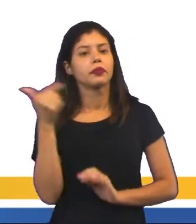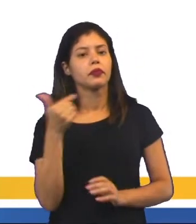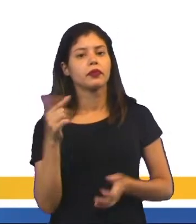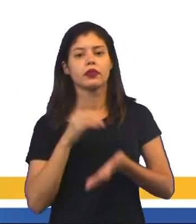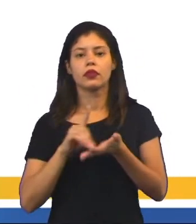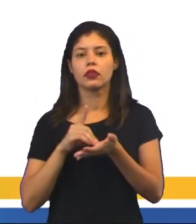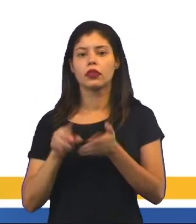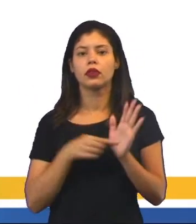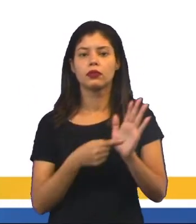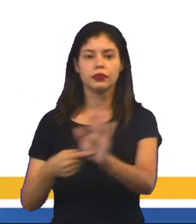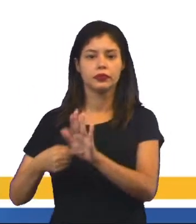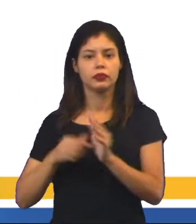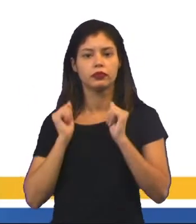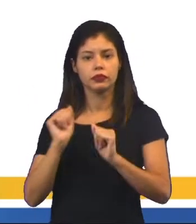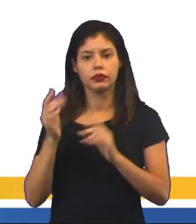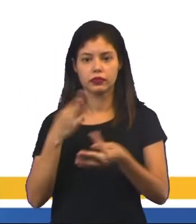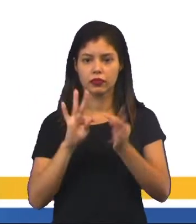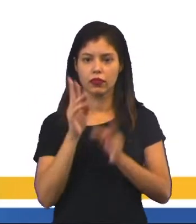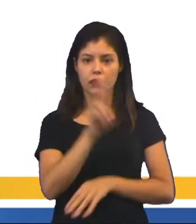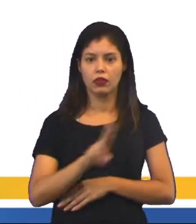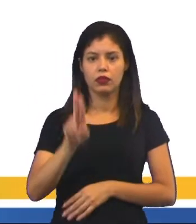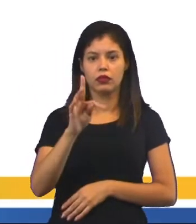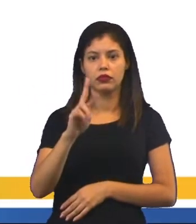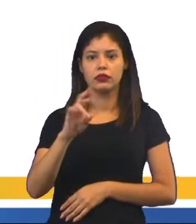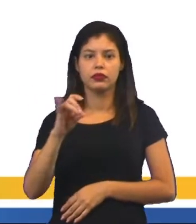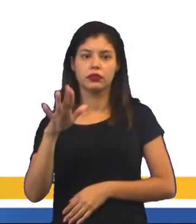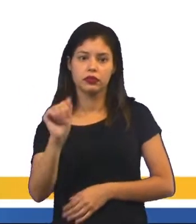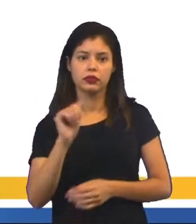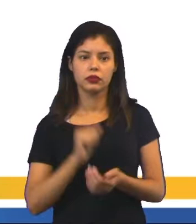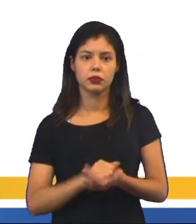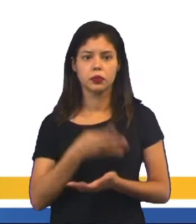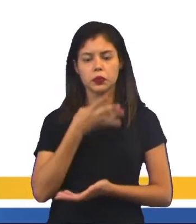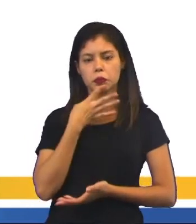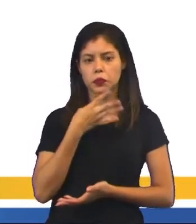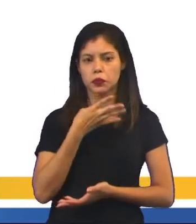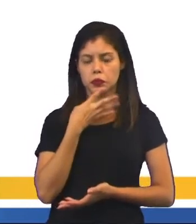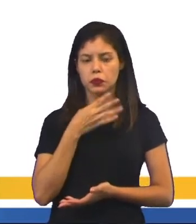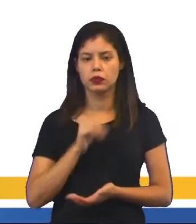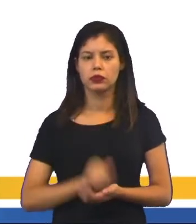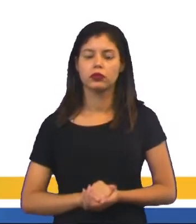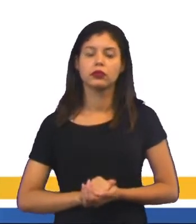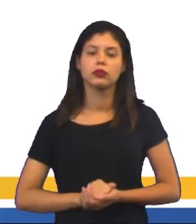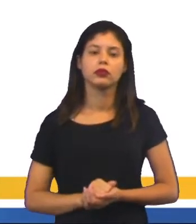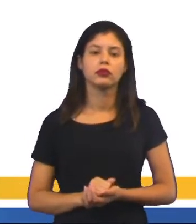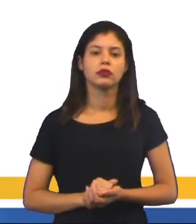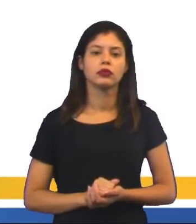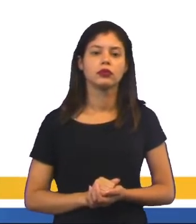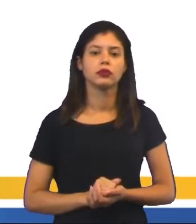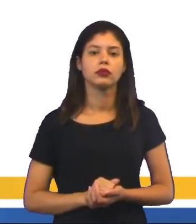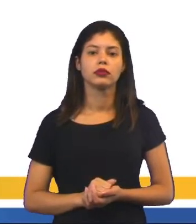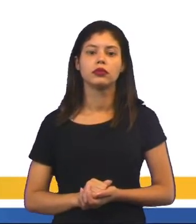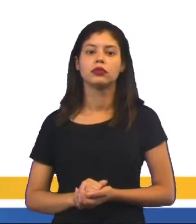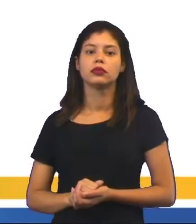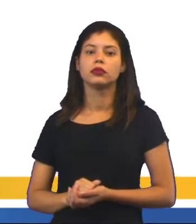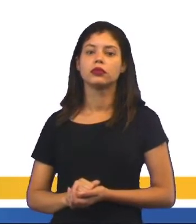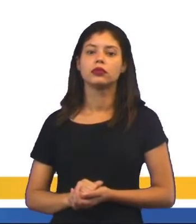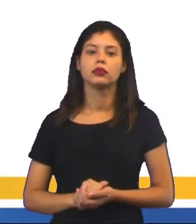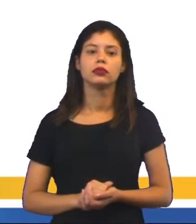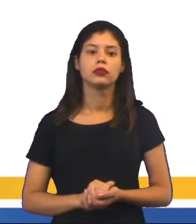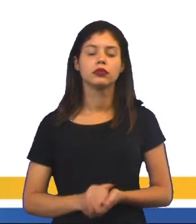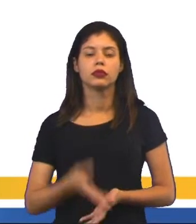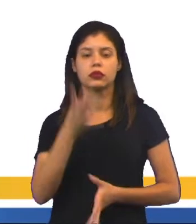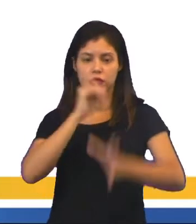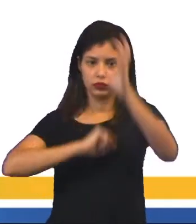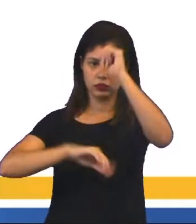o dicionário, ele mostra que podemos dizer que tecnologia, uso de técnicas, olha o detalhe, uso de técnicas e